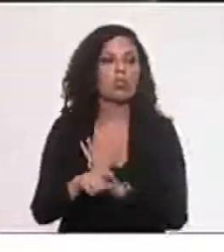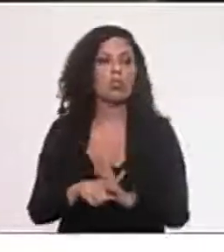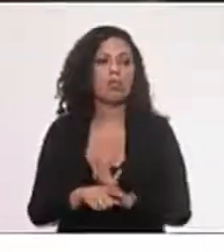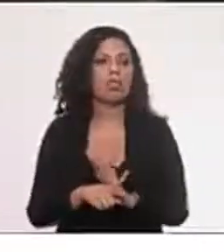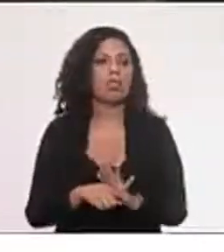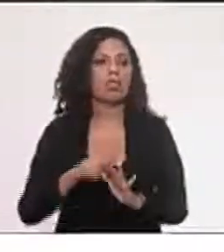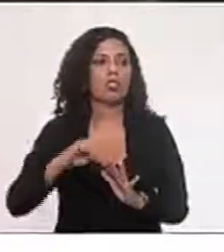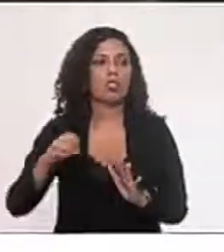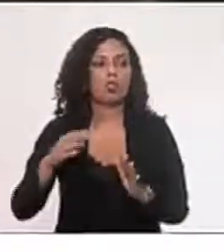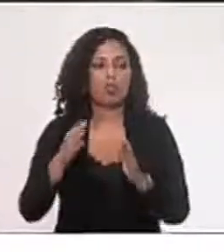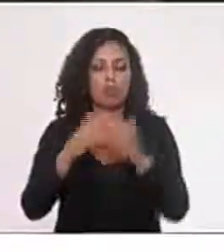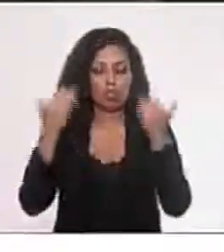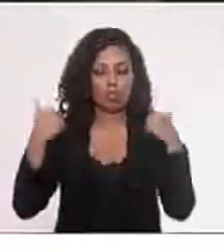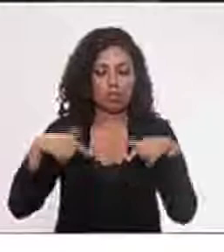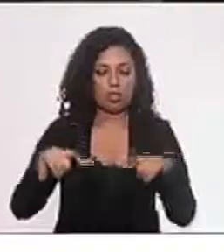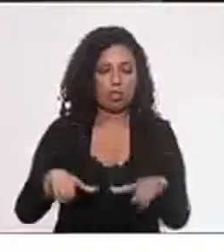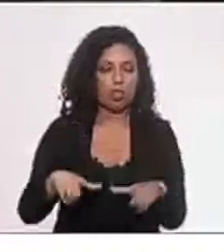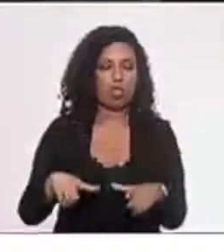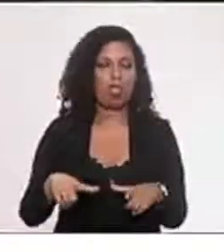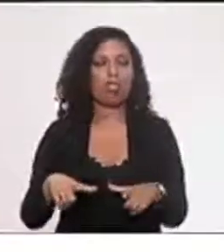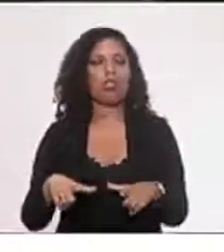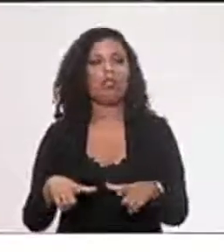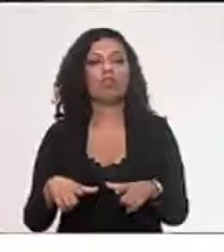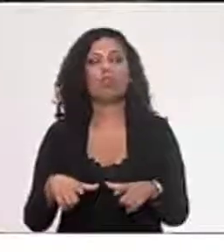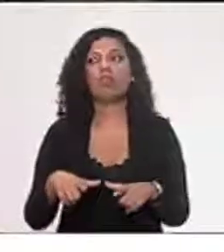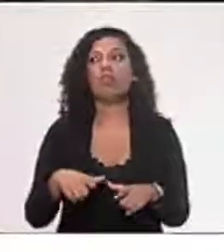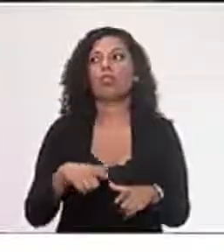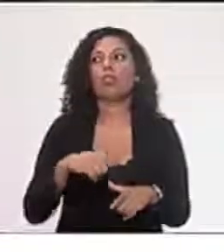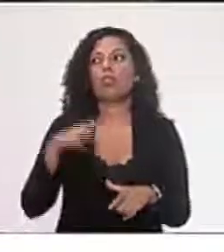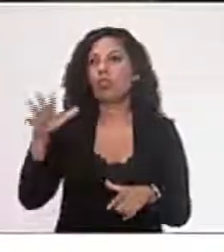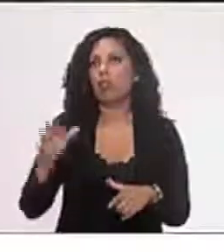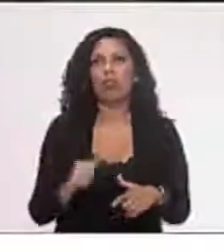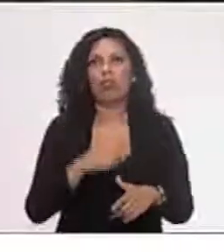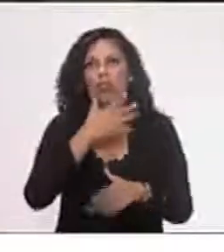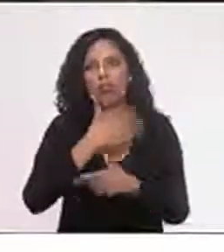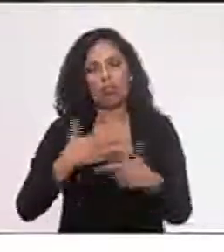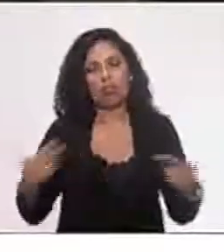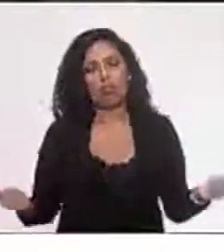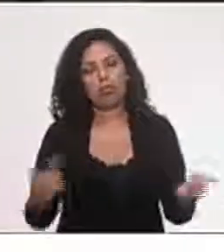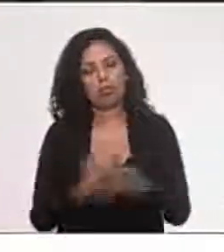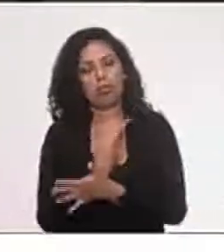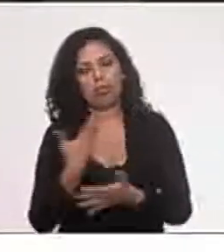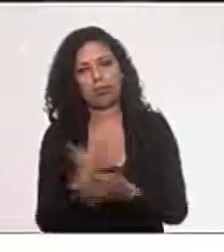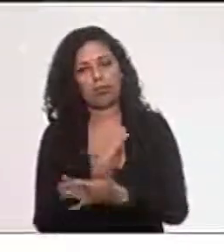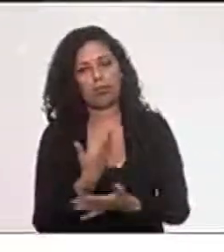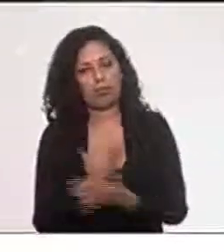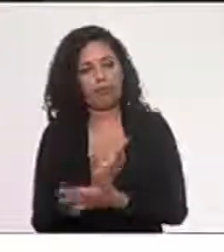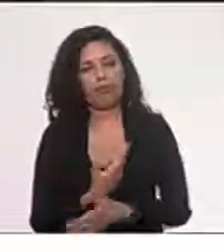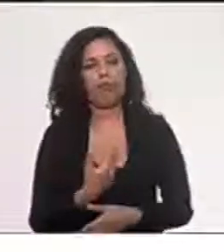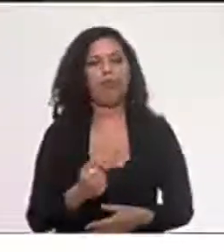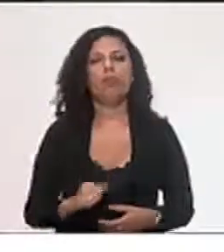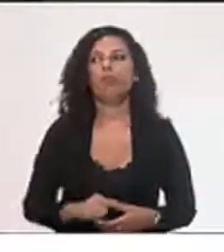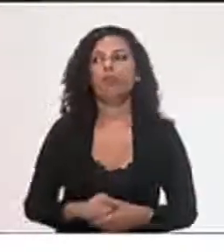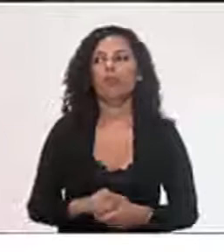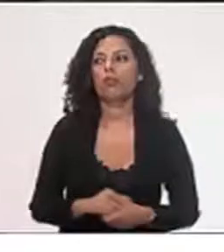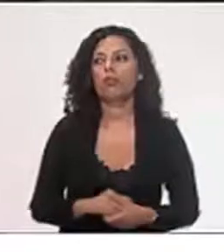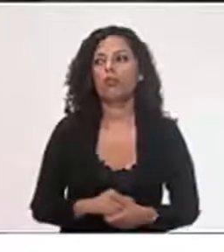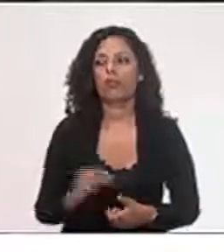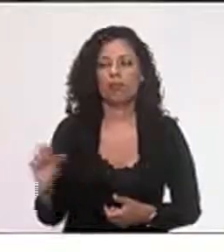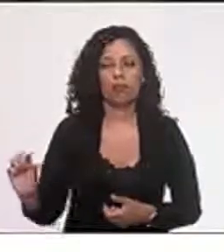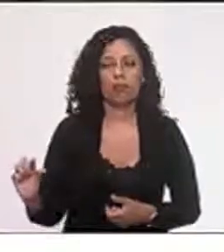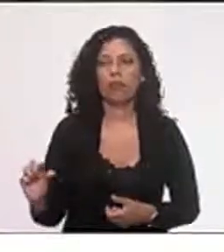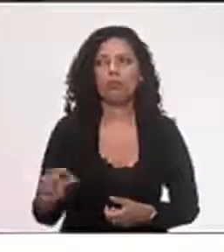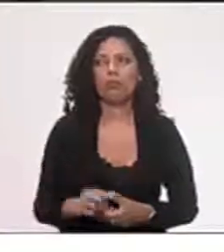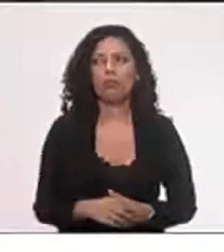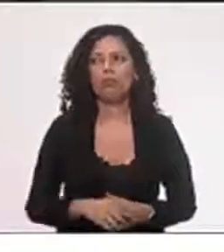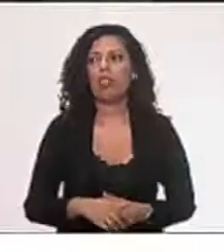o carro para uma anoitada, para motel, para outras coisas. Usa a placa. Qual o problema? Usa a burca. Eu tenho meu carro particular. Eu vou usar o